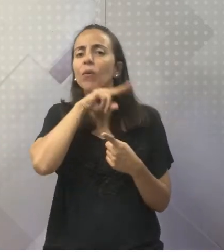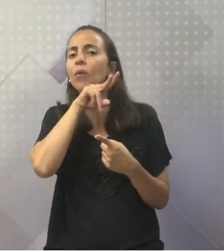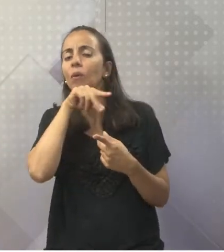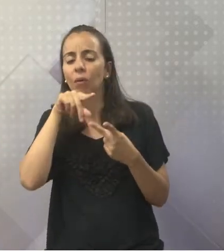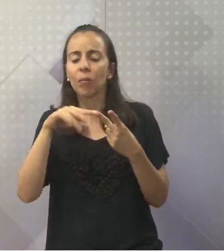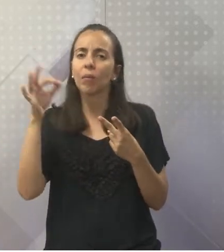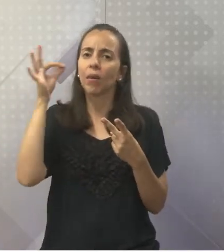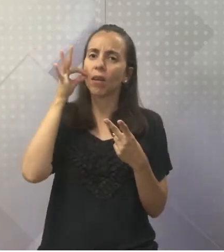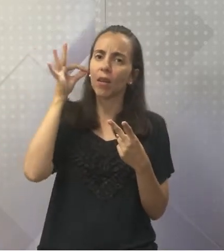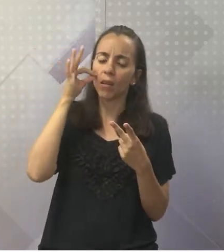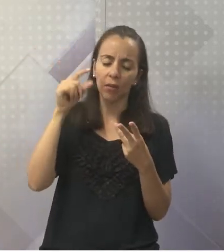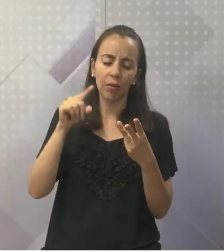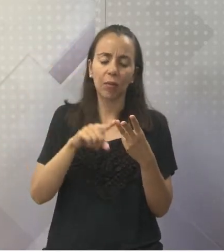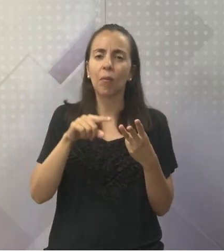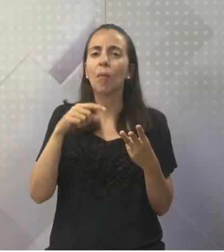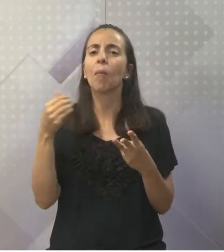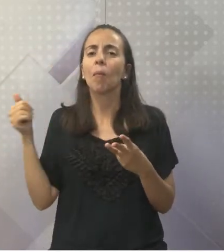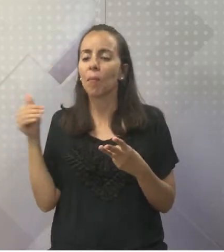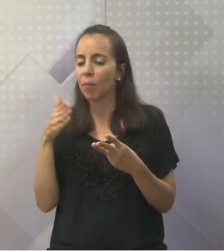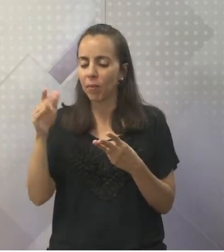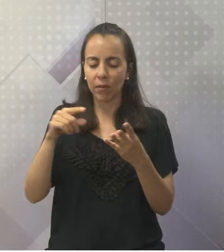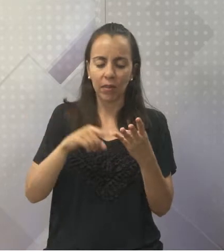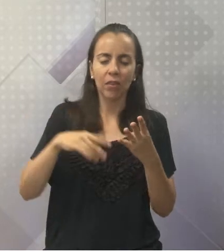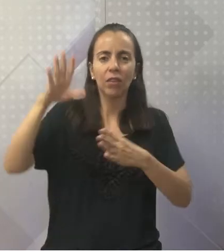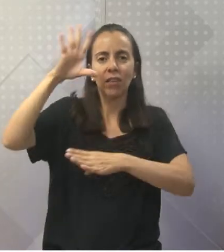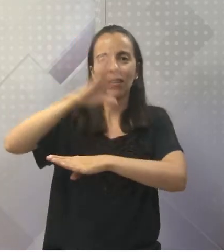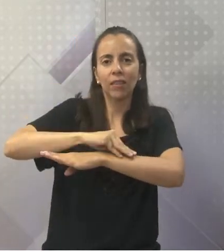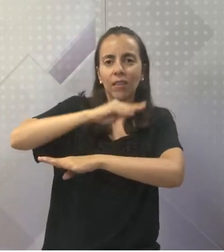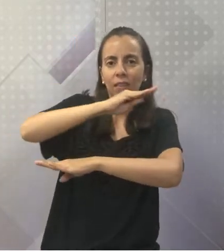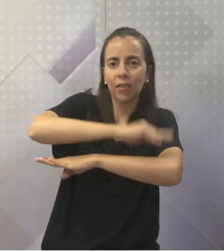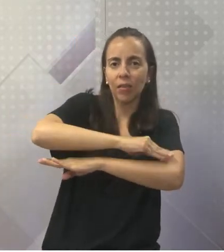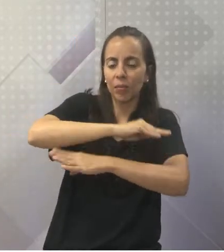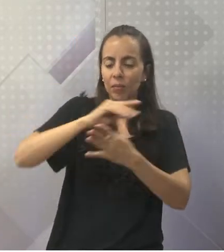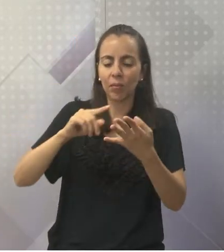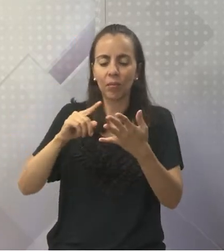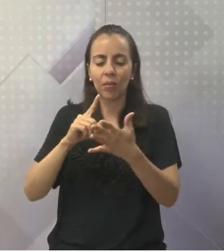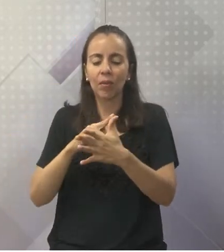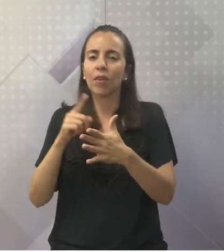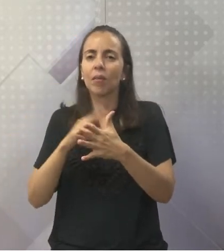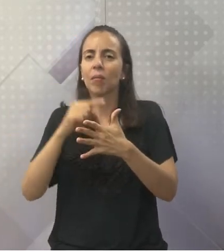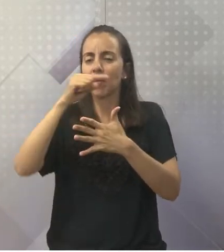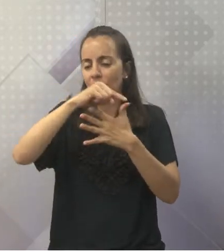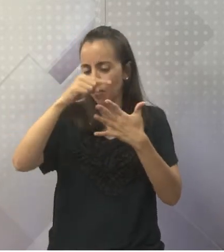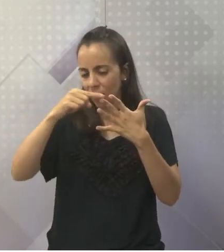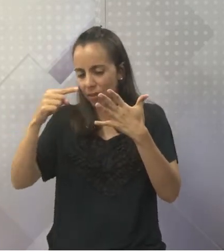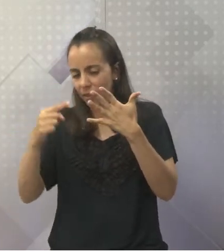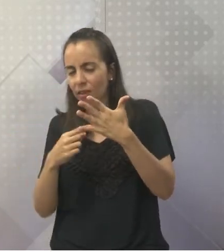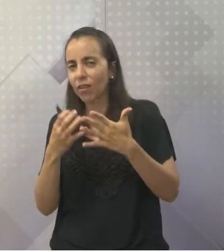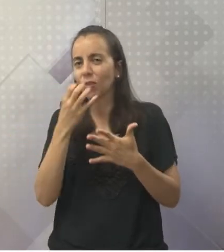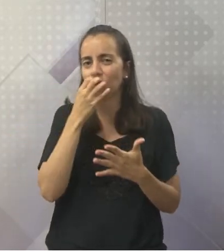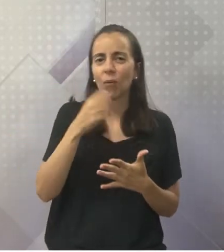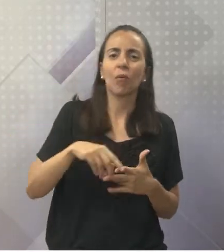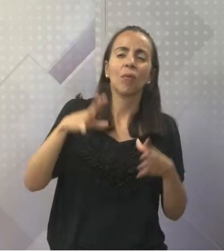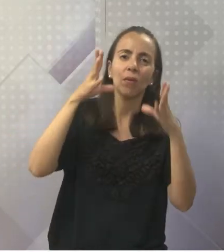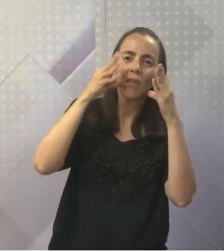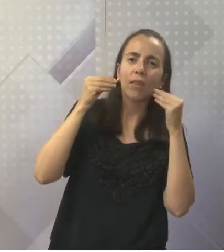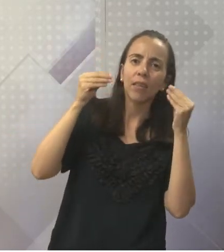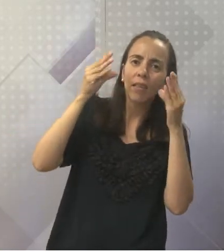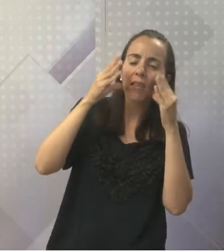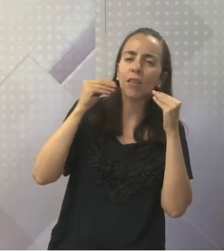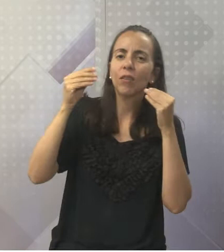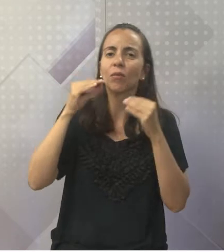rato, peixe, sapo, caranguejo, papagaio, galinha, cachorro, gato, abelha,